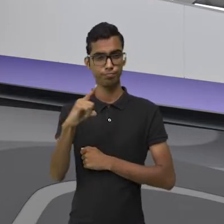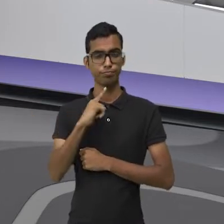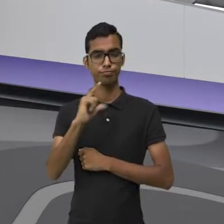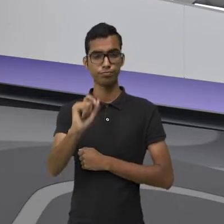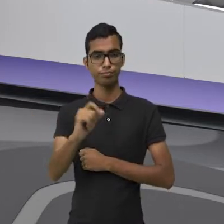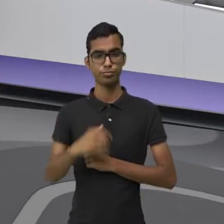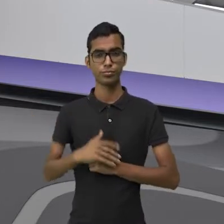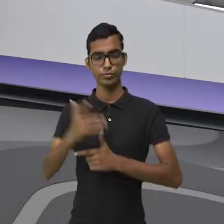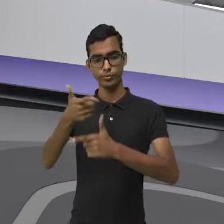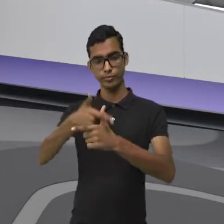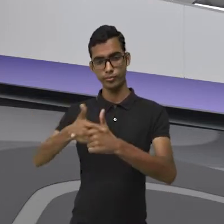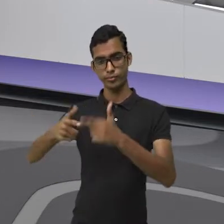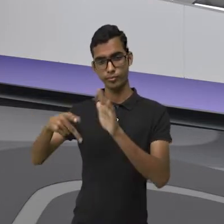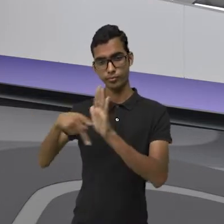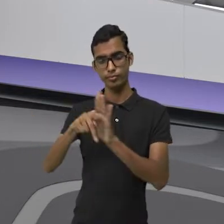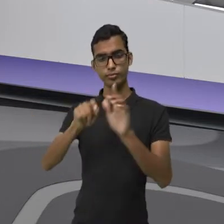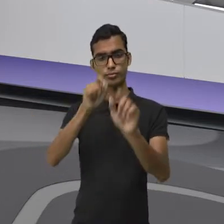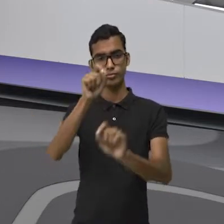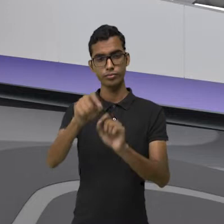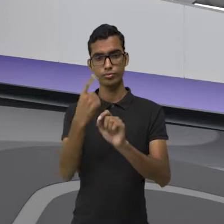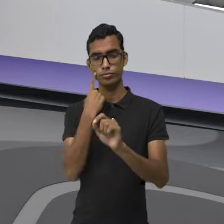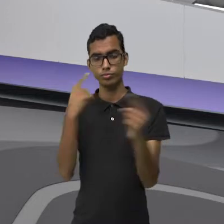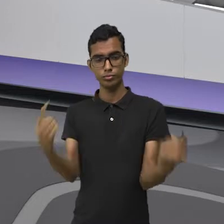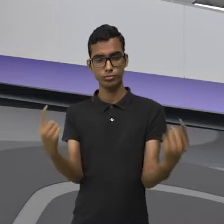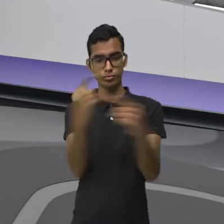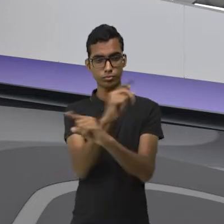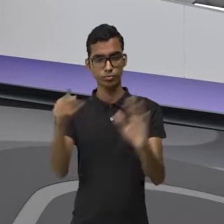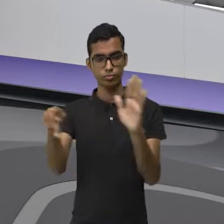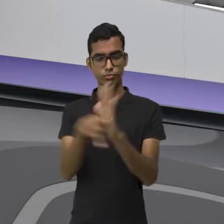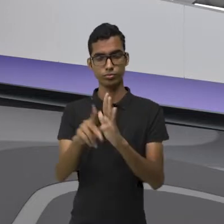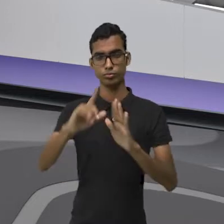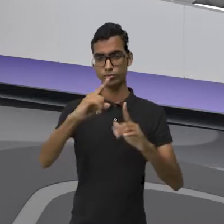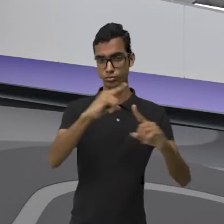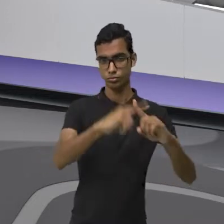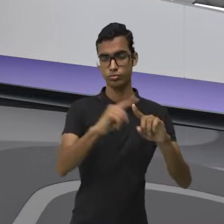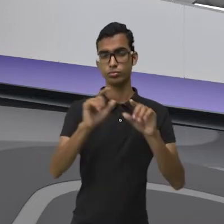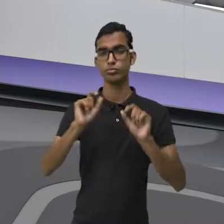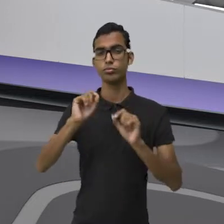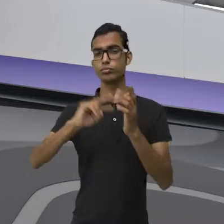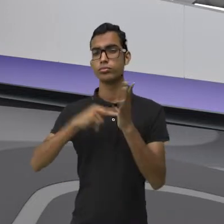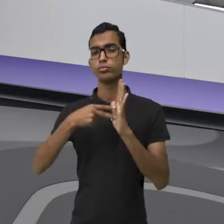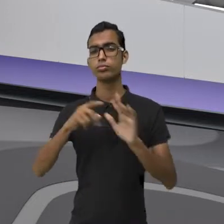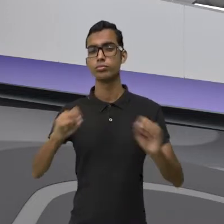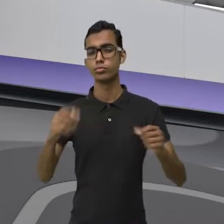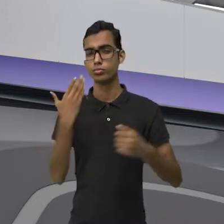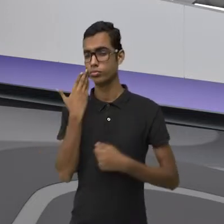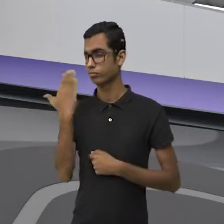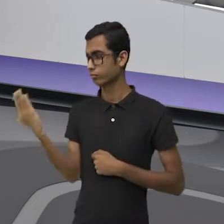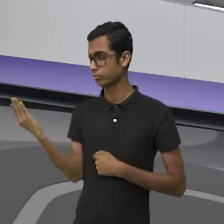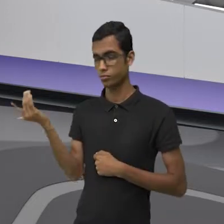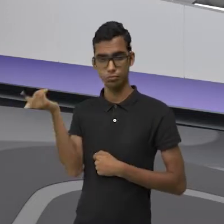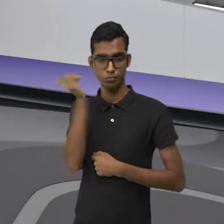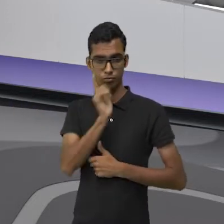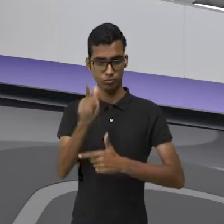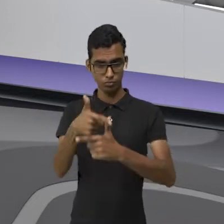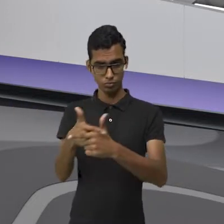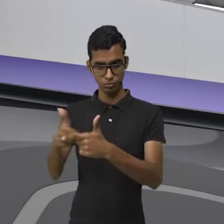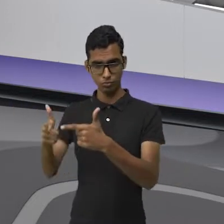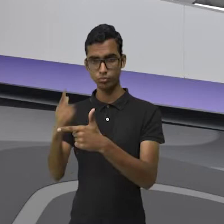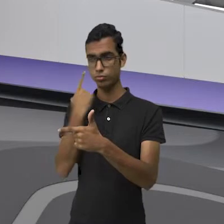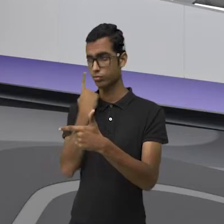a divisão, ela é a inversa da multiplicação. Ou seja, para a